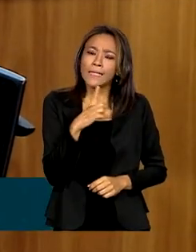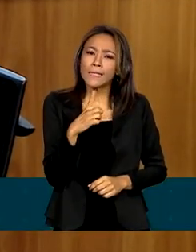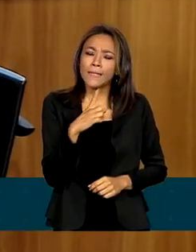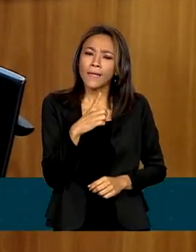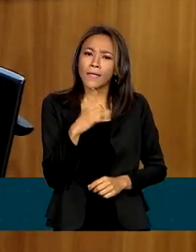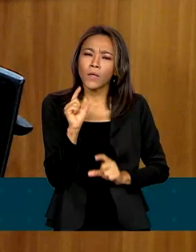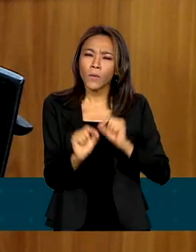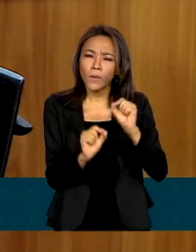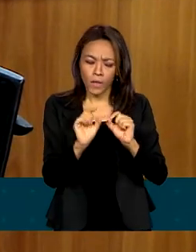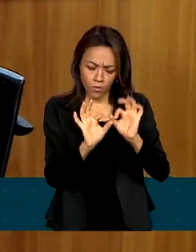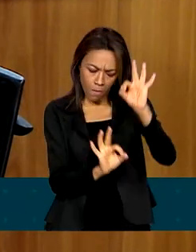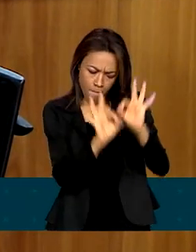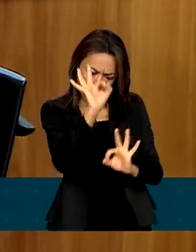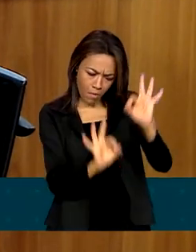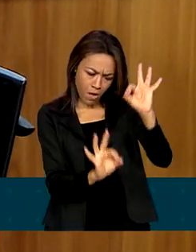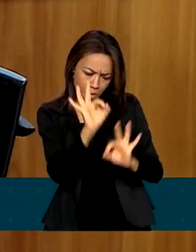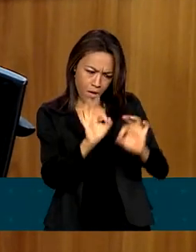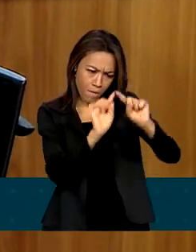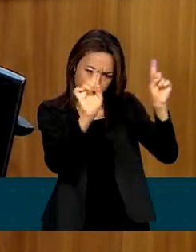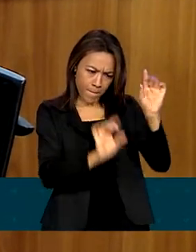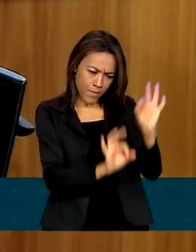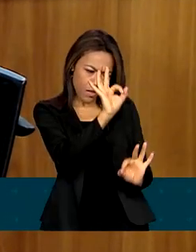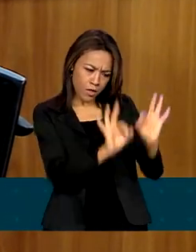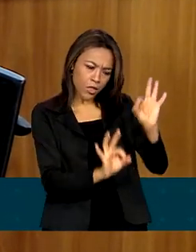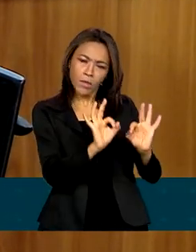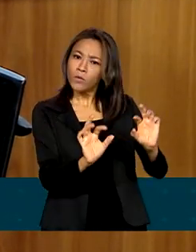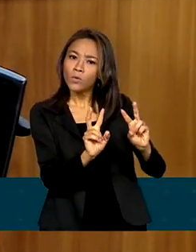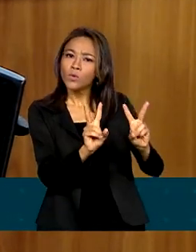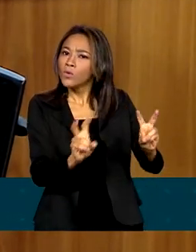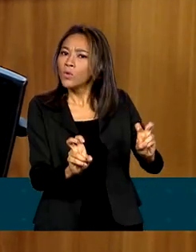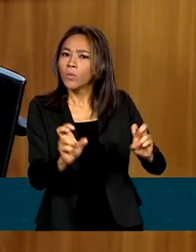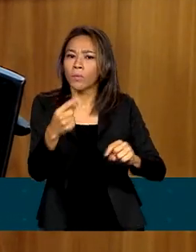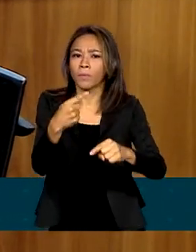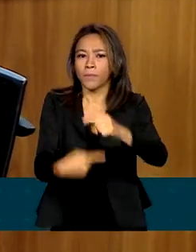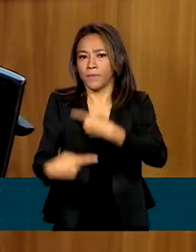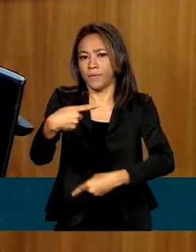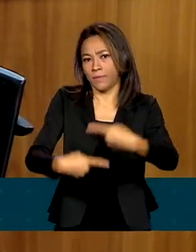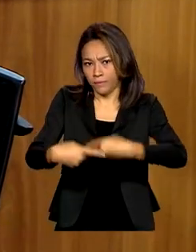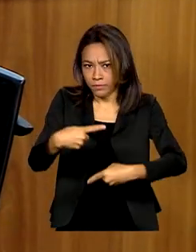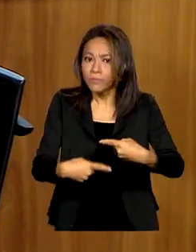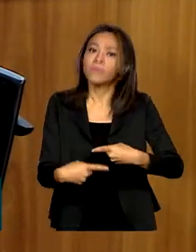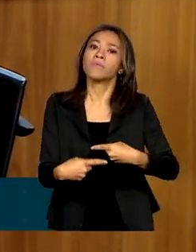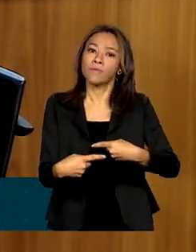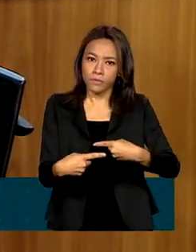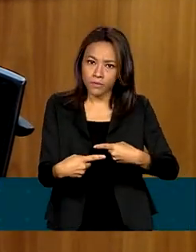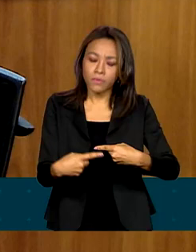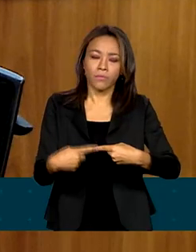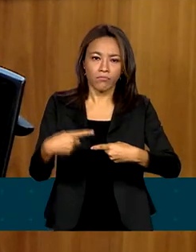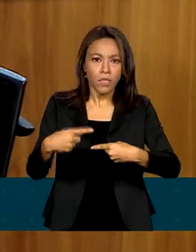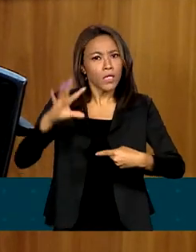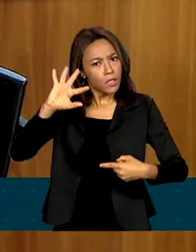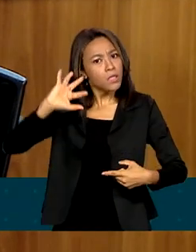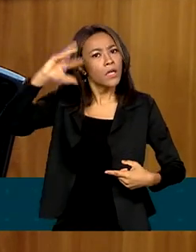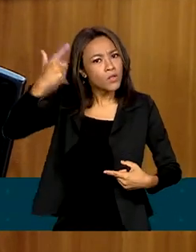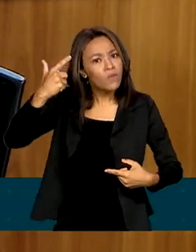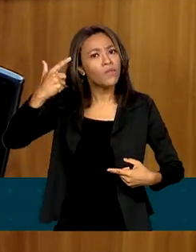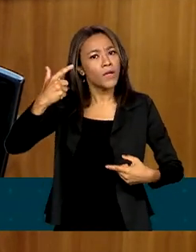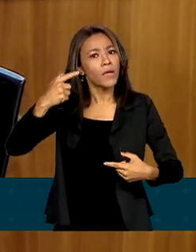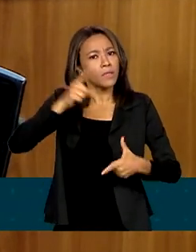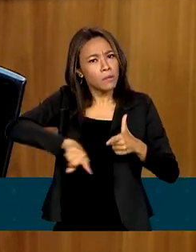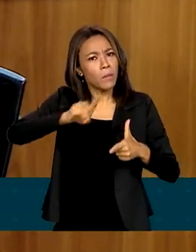desenho de políticas públicas, do que eu tenho chamado de políticas públicas ou soluções de longa duração.